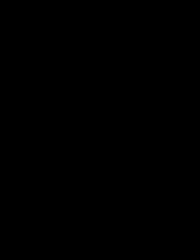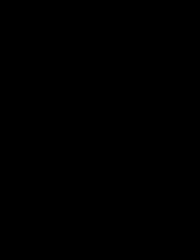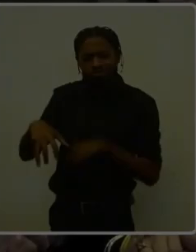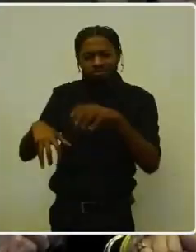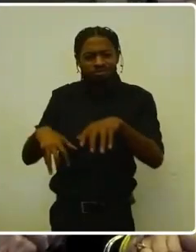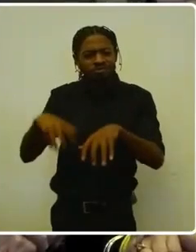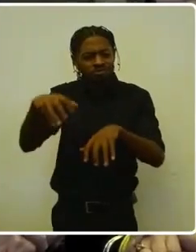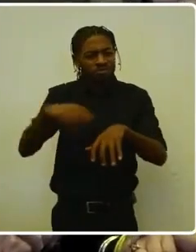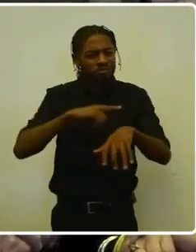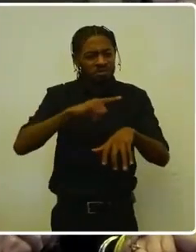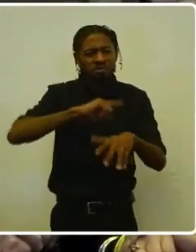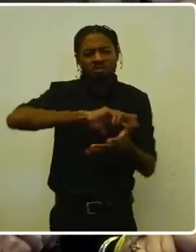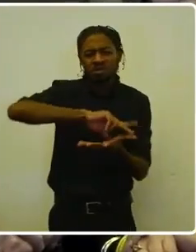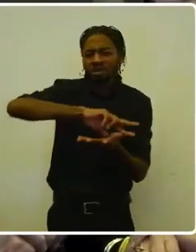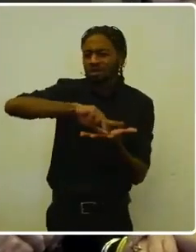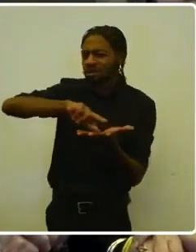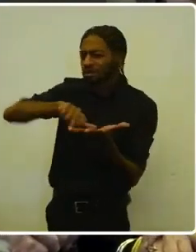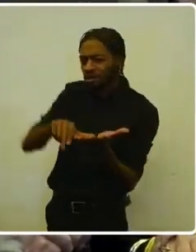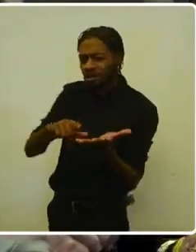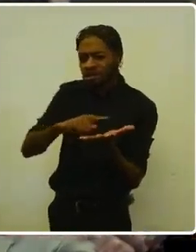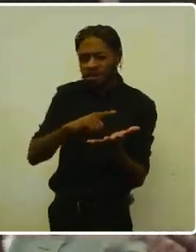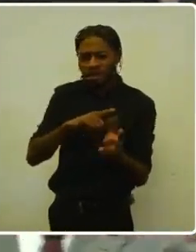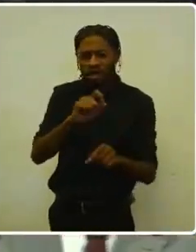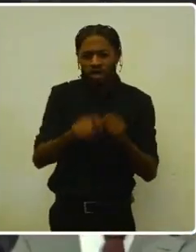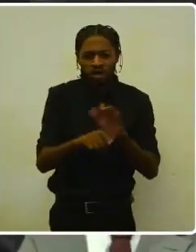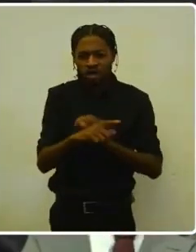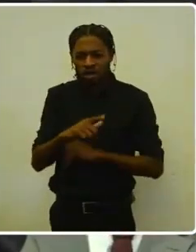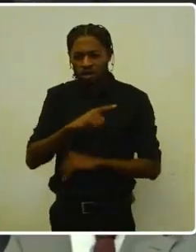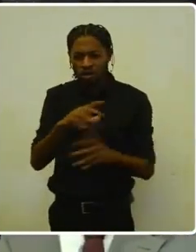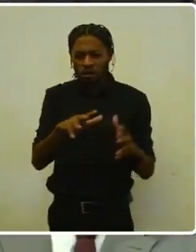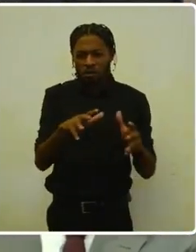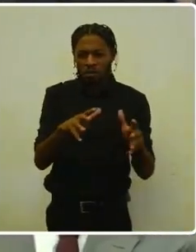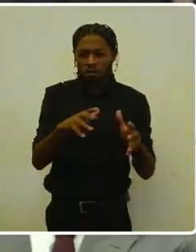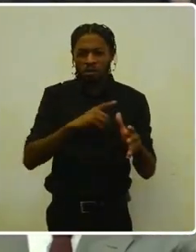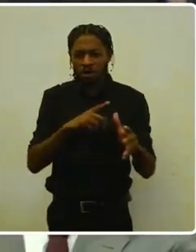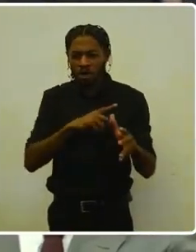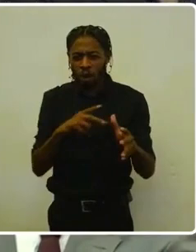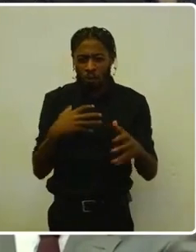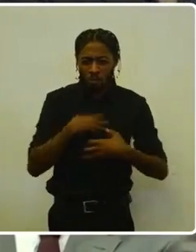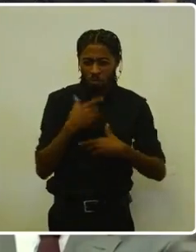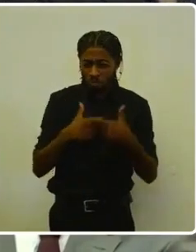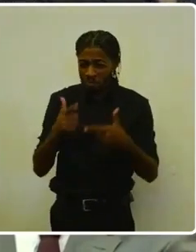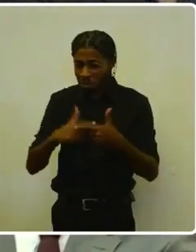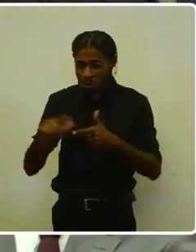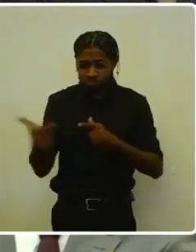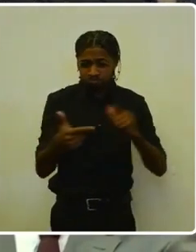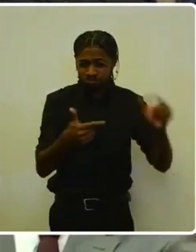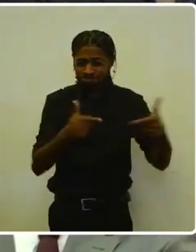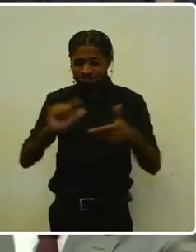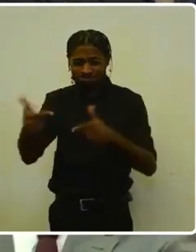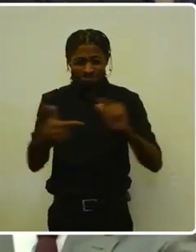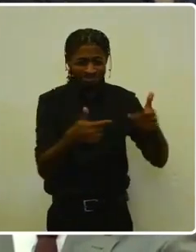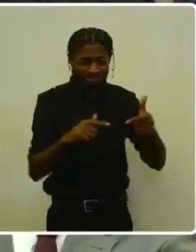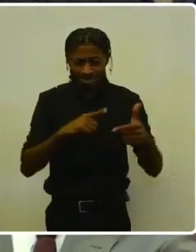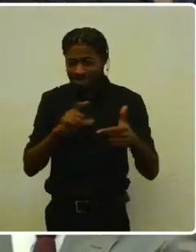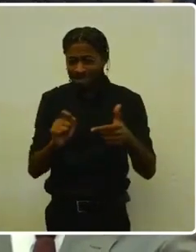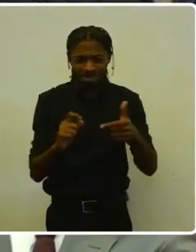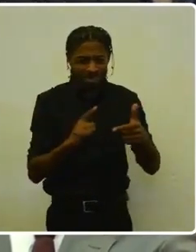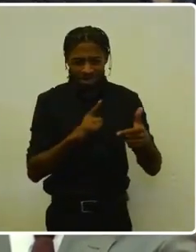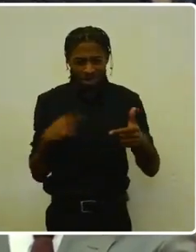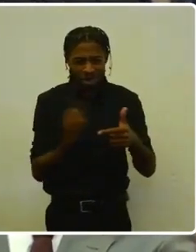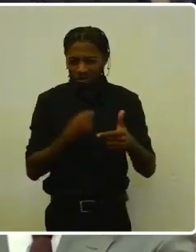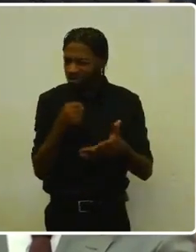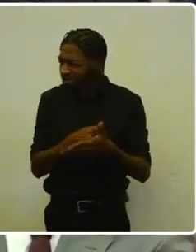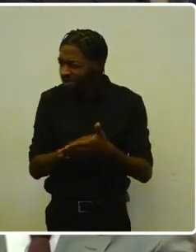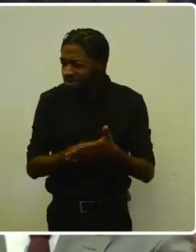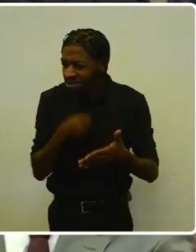Sem se abalarem com as litanias do que ultrapassam os limites razoáveis